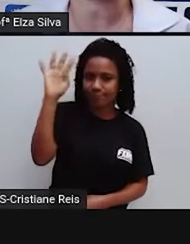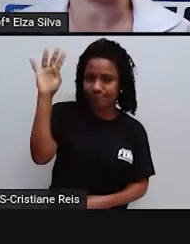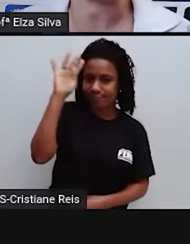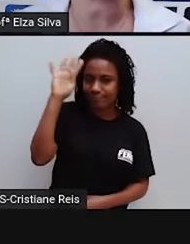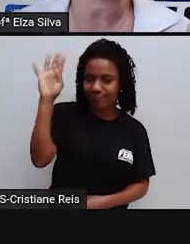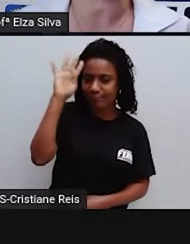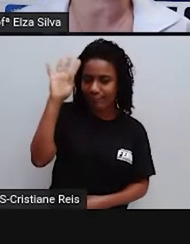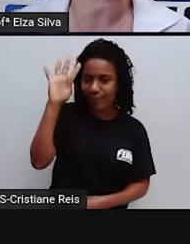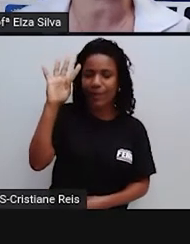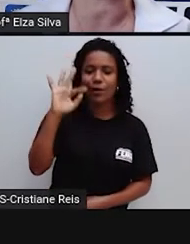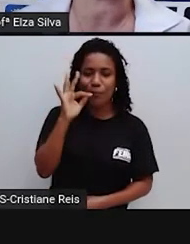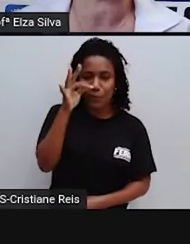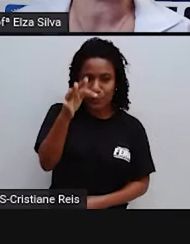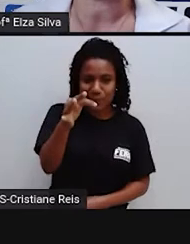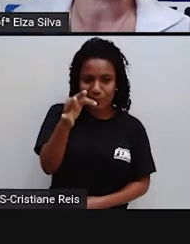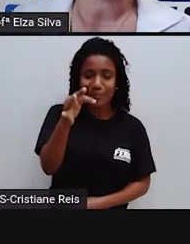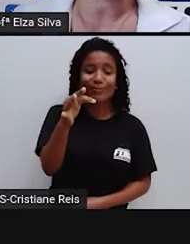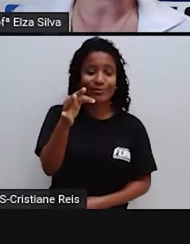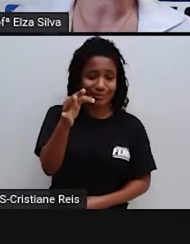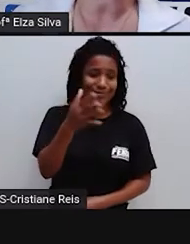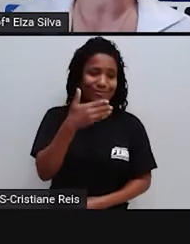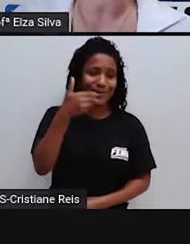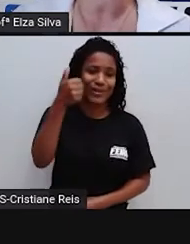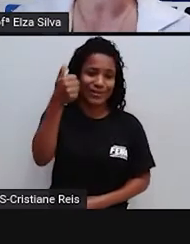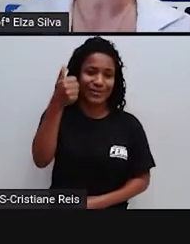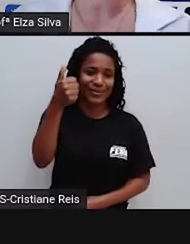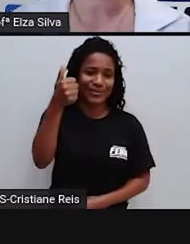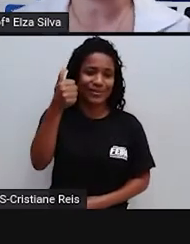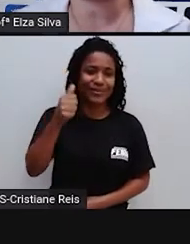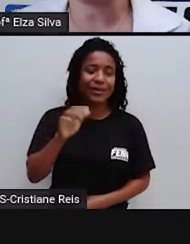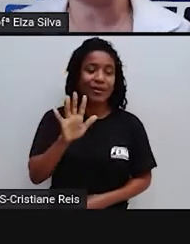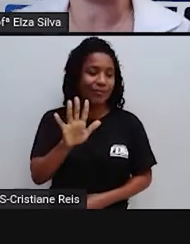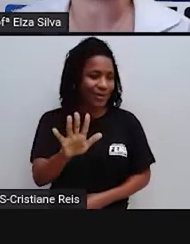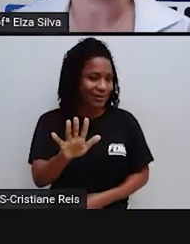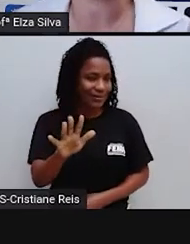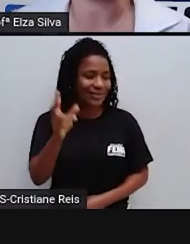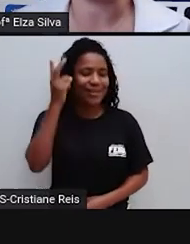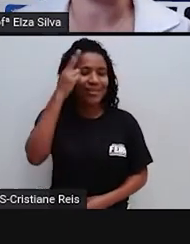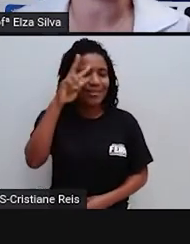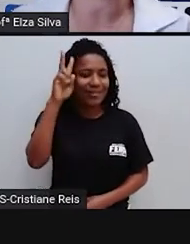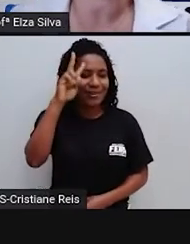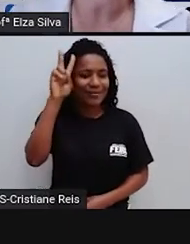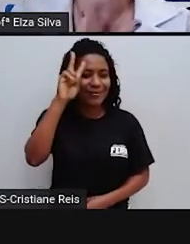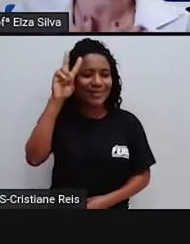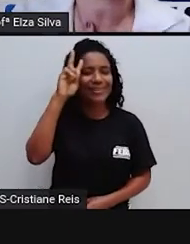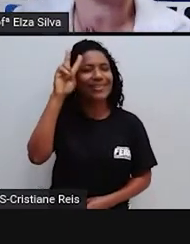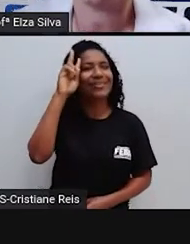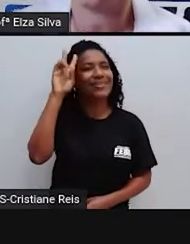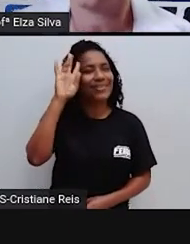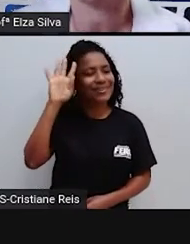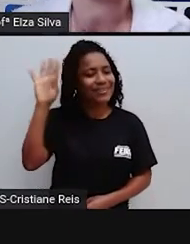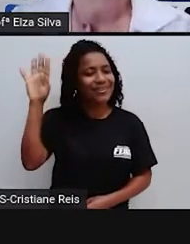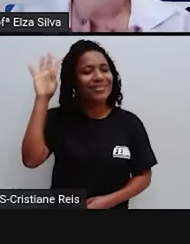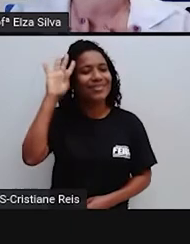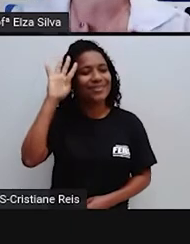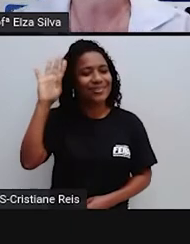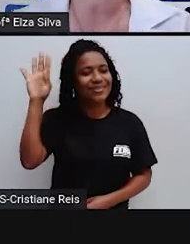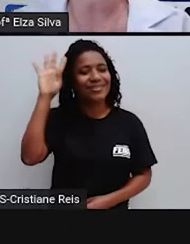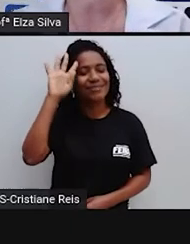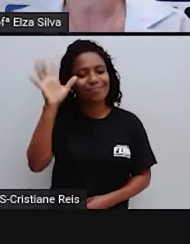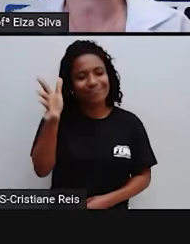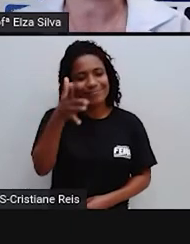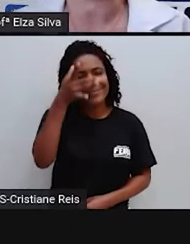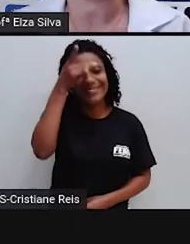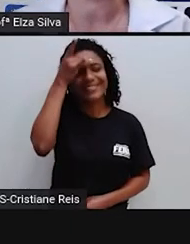O nosso presente E o nosso futuro Mas existem também Aquelas lembranças Que a gente gostaria Que